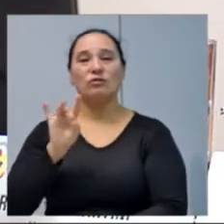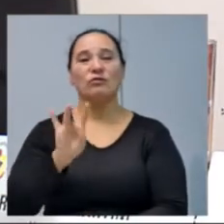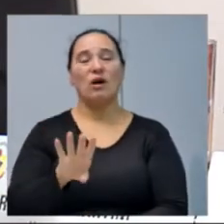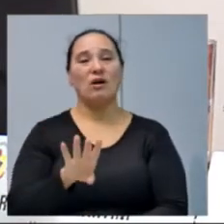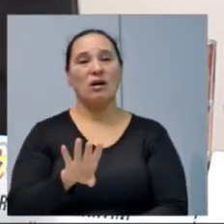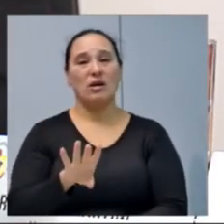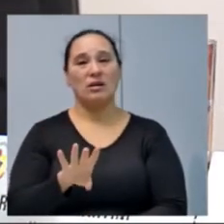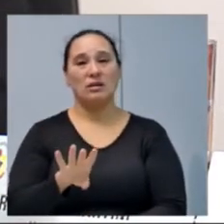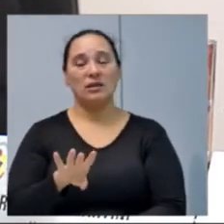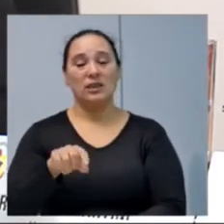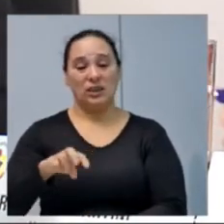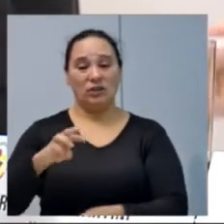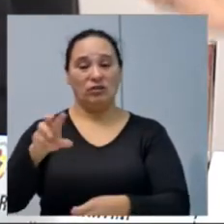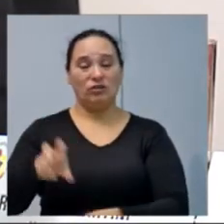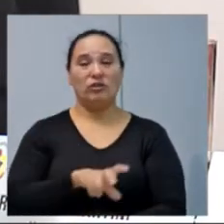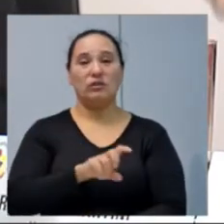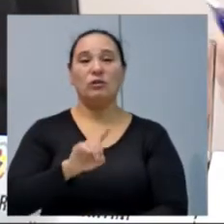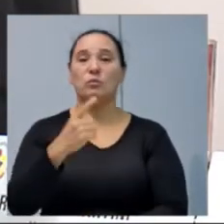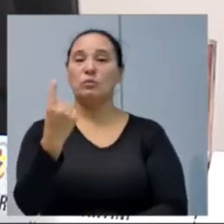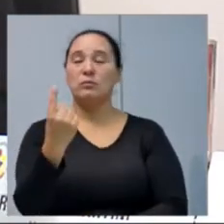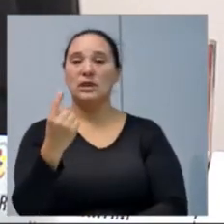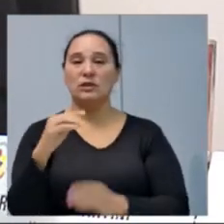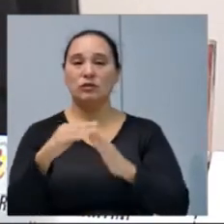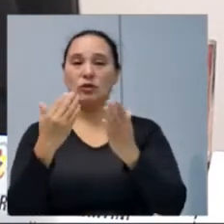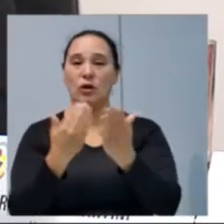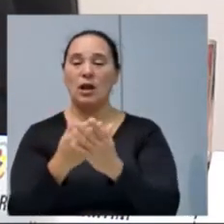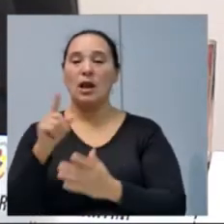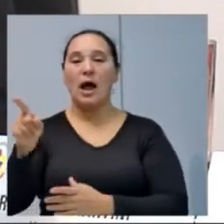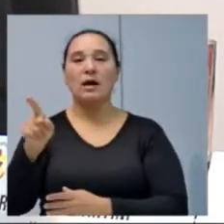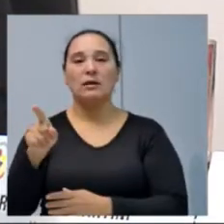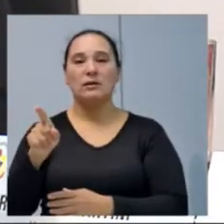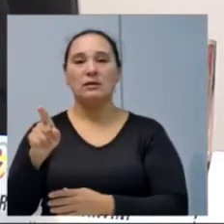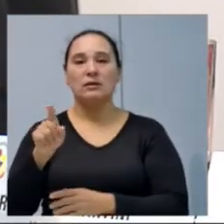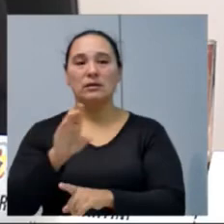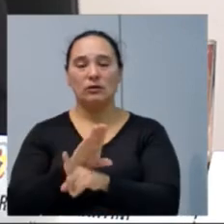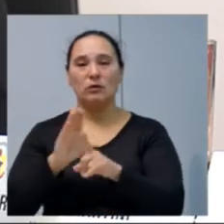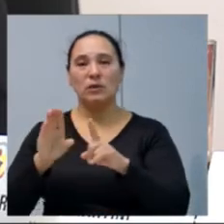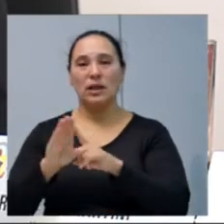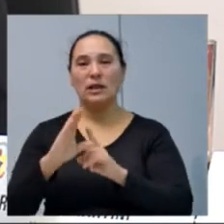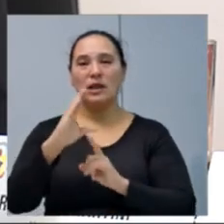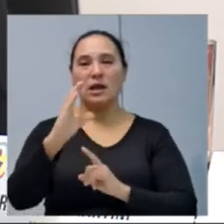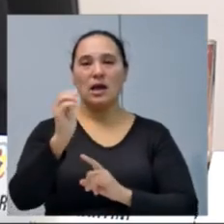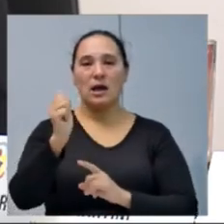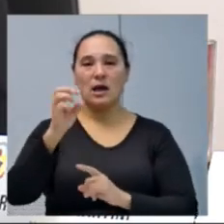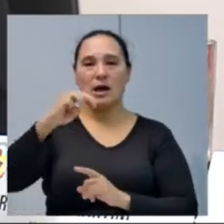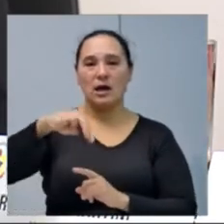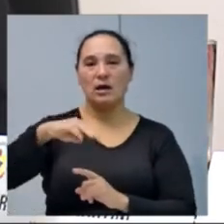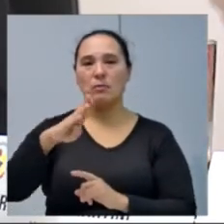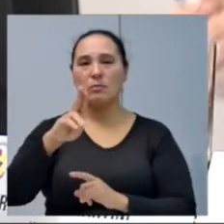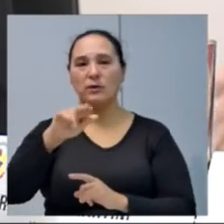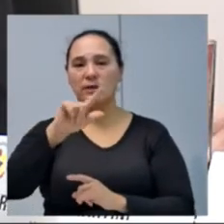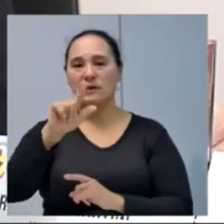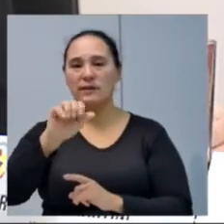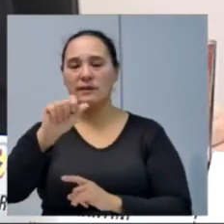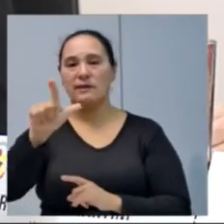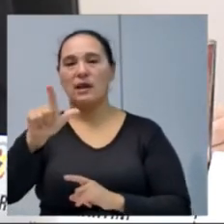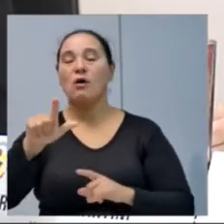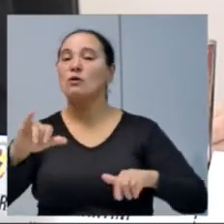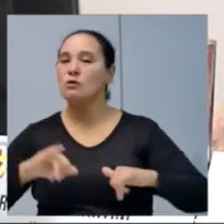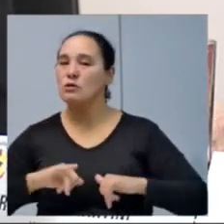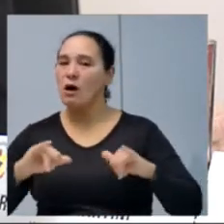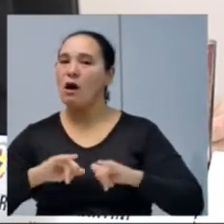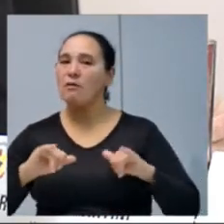ainda em Xancherê, uma única escola, vereador Pico, lá em Camuizal, e que ainda sofre, ainda para poder se manter.